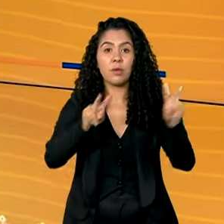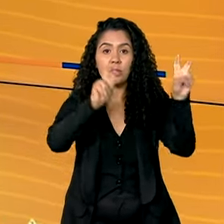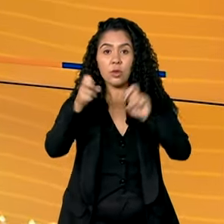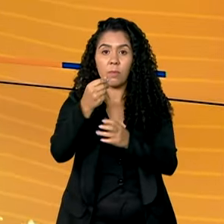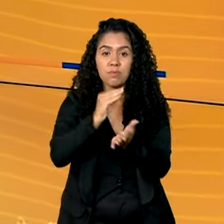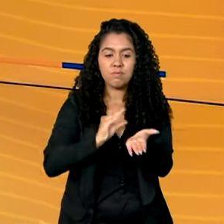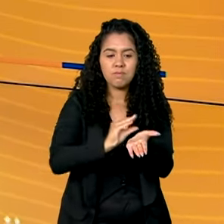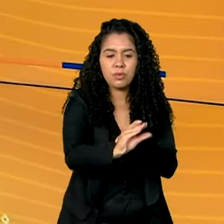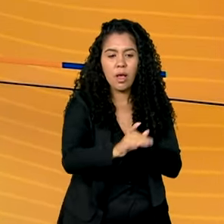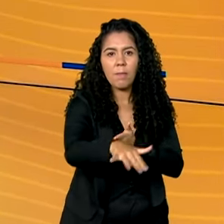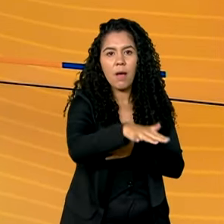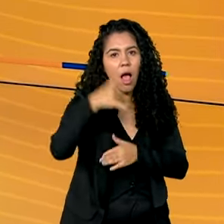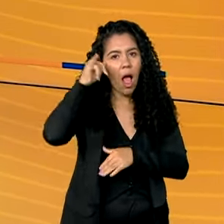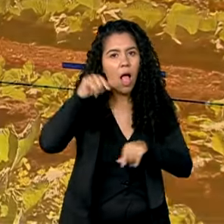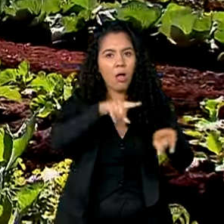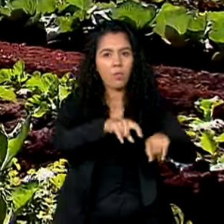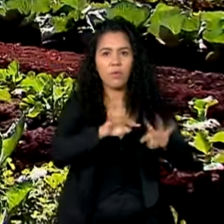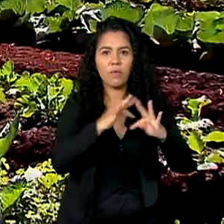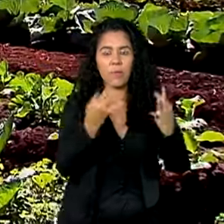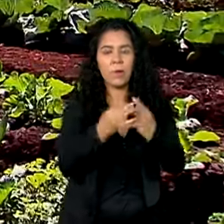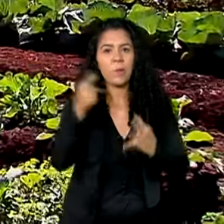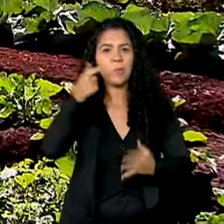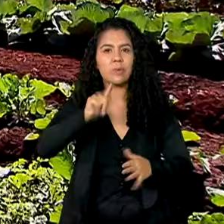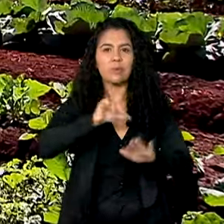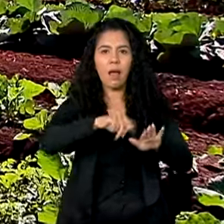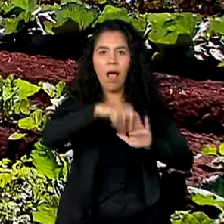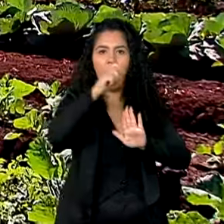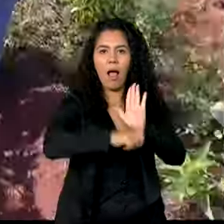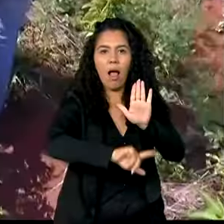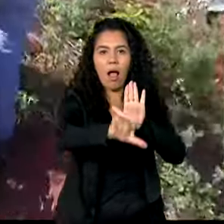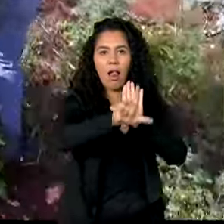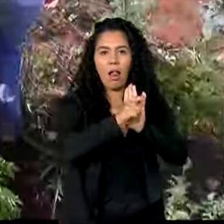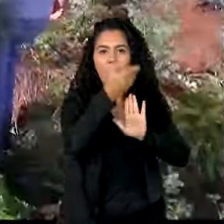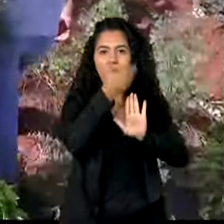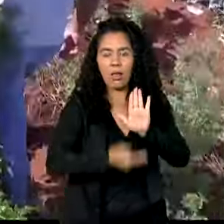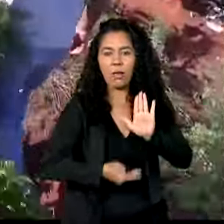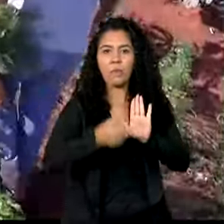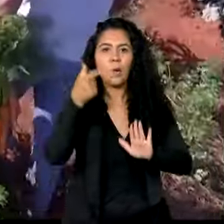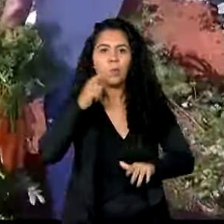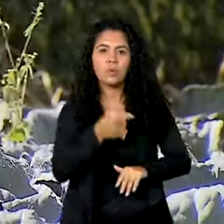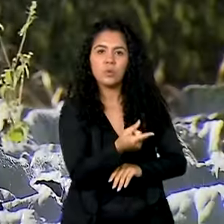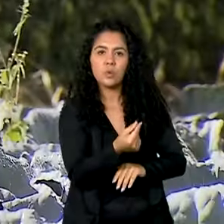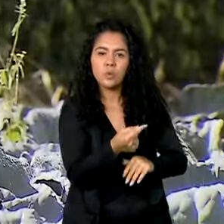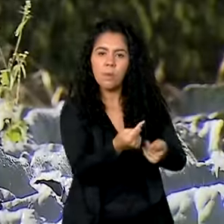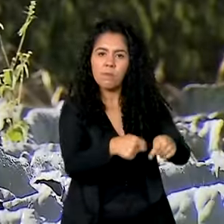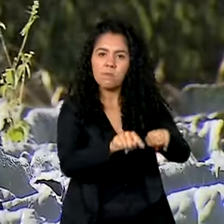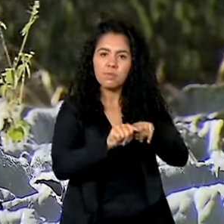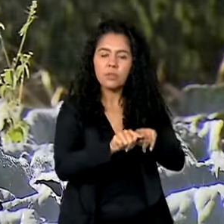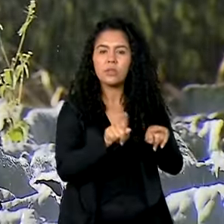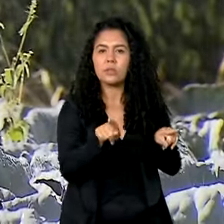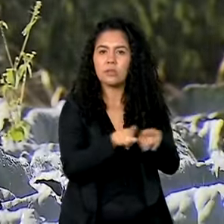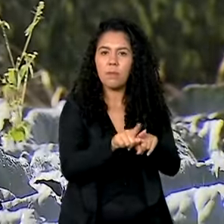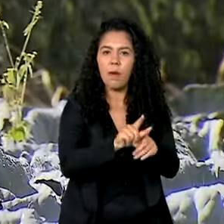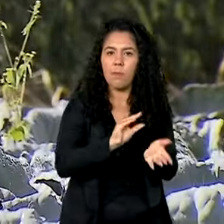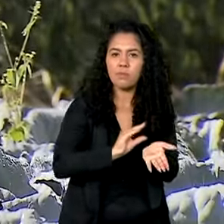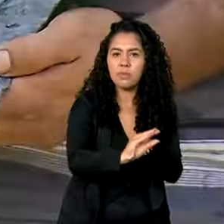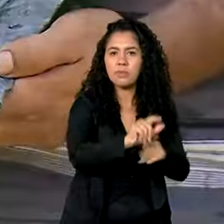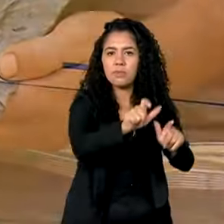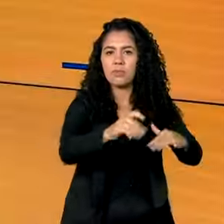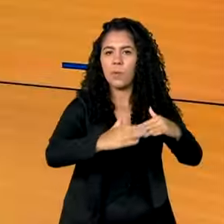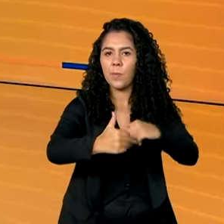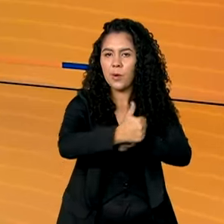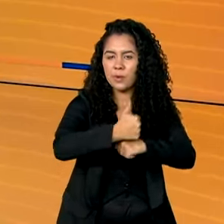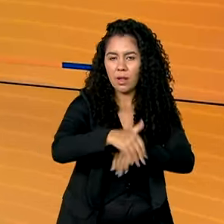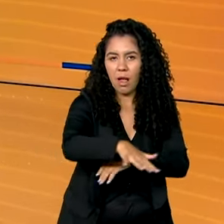para a agricultura familiar, sancionada a lei que autoriza o uso do fundo garantidor em financiamentos para pequenos produtores.